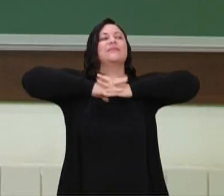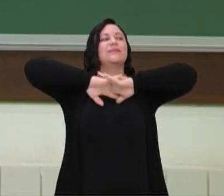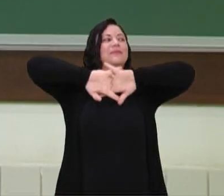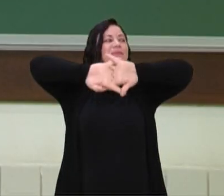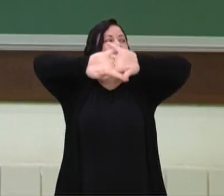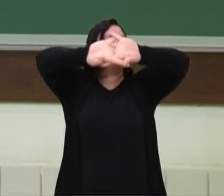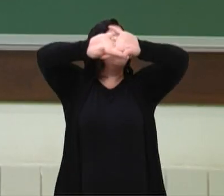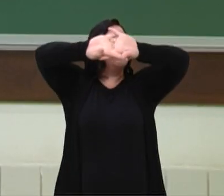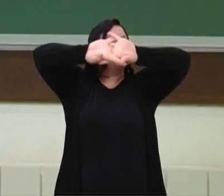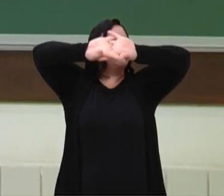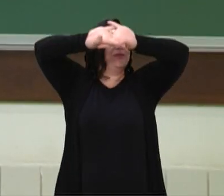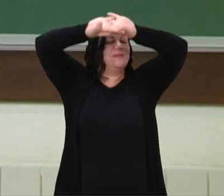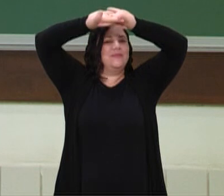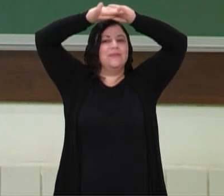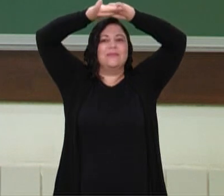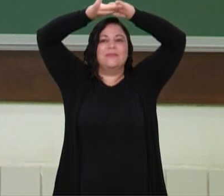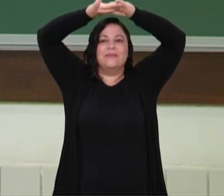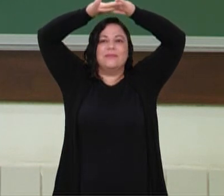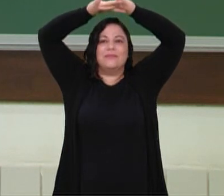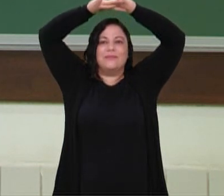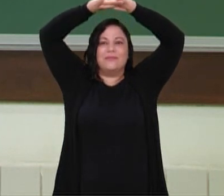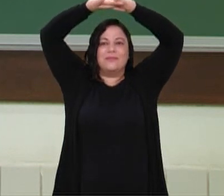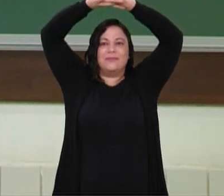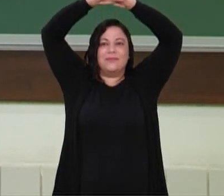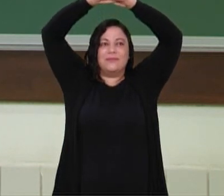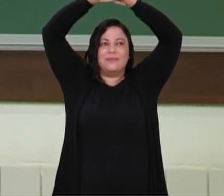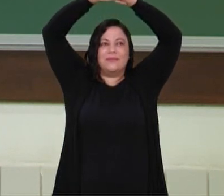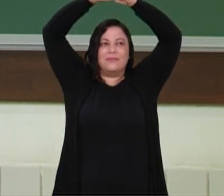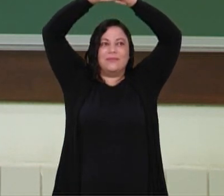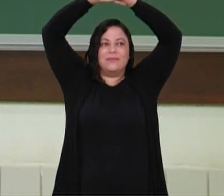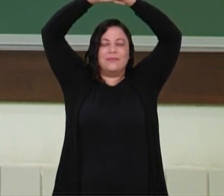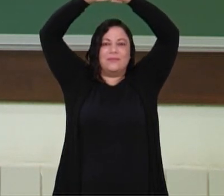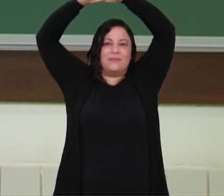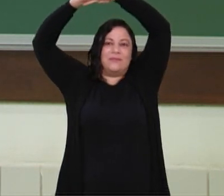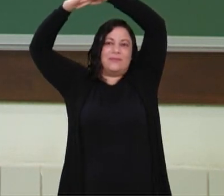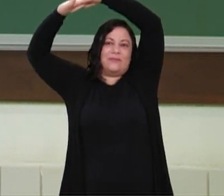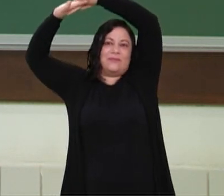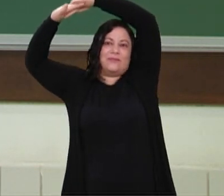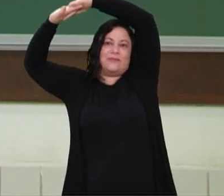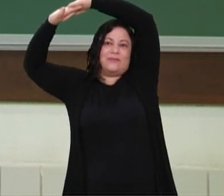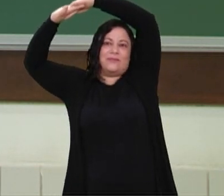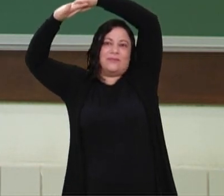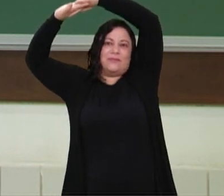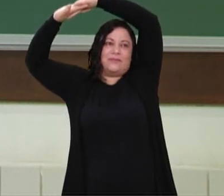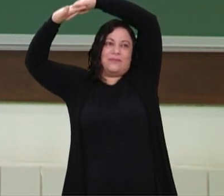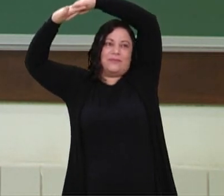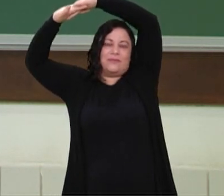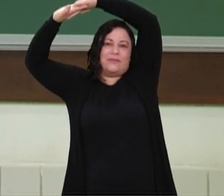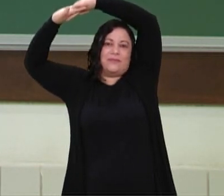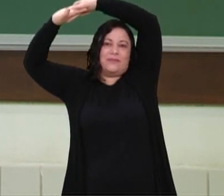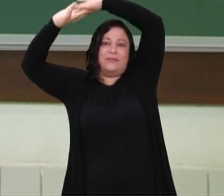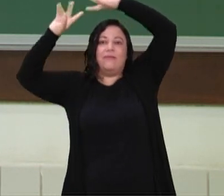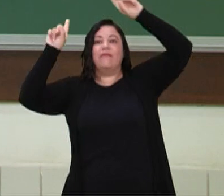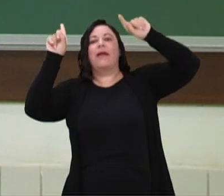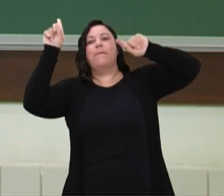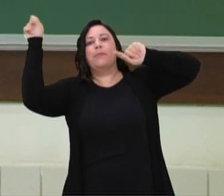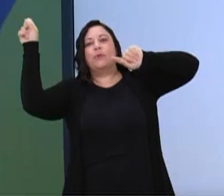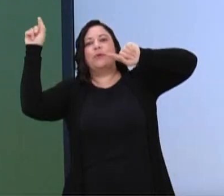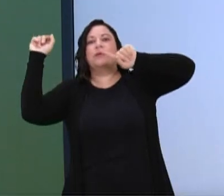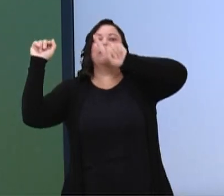solta o movimento sem pressionar muito, tá, gente? Bem solto, vai para um lado